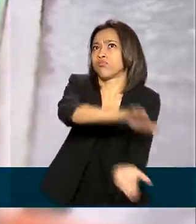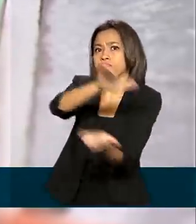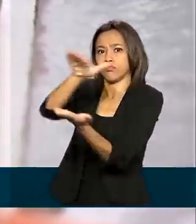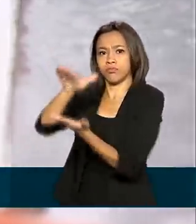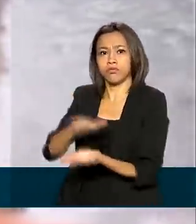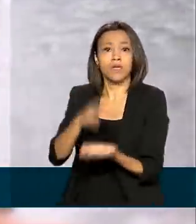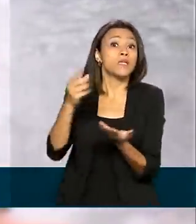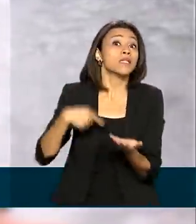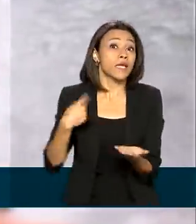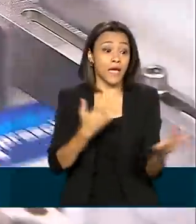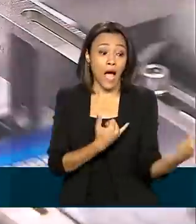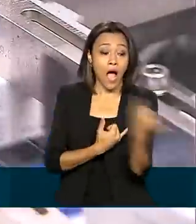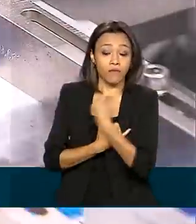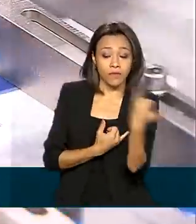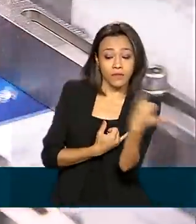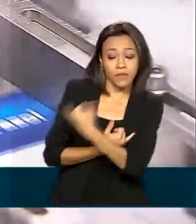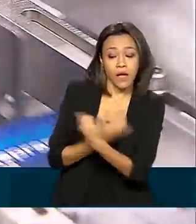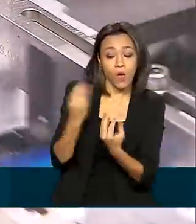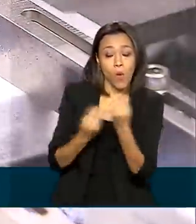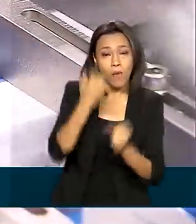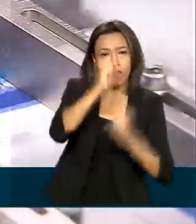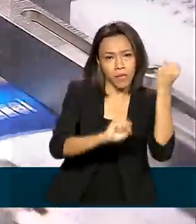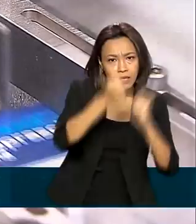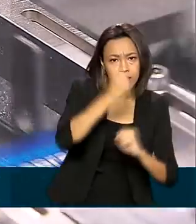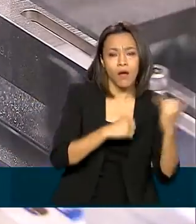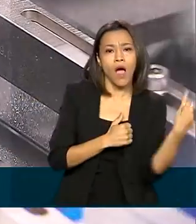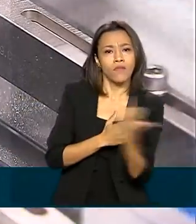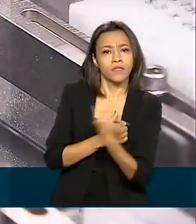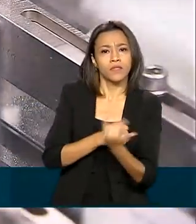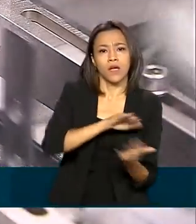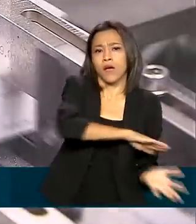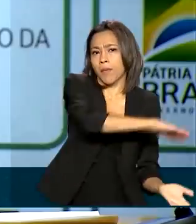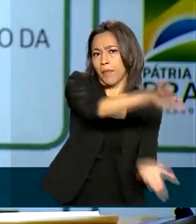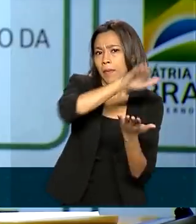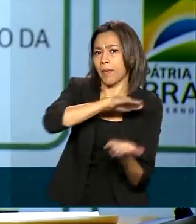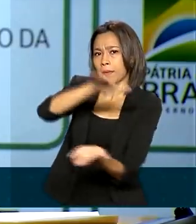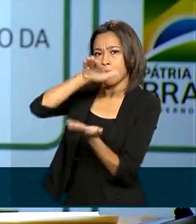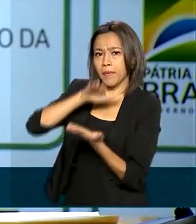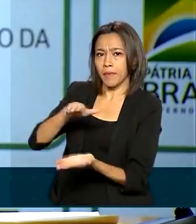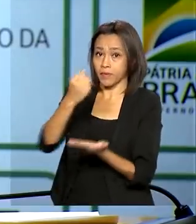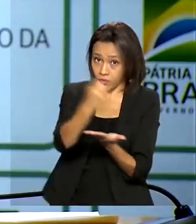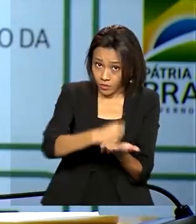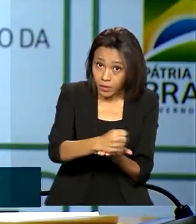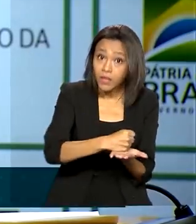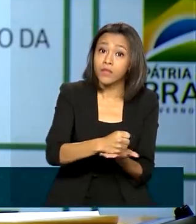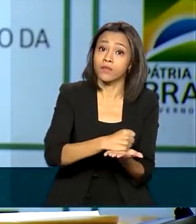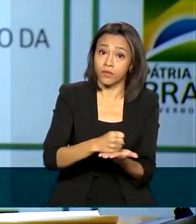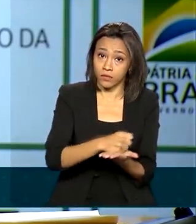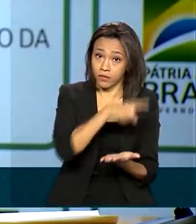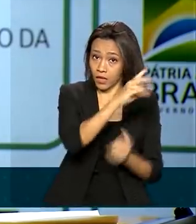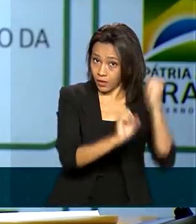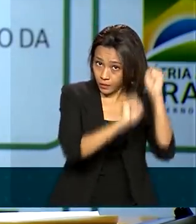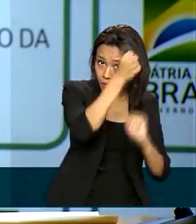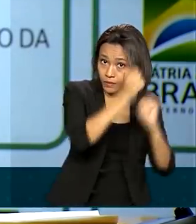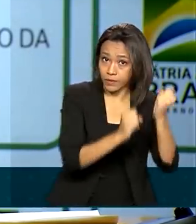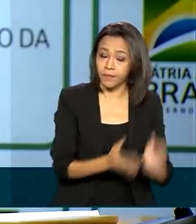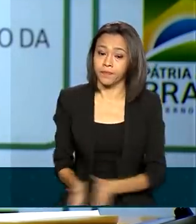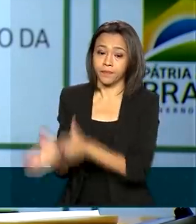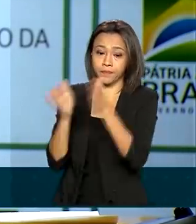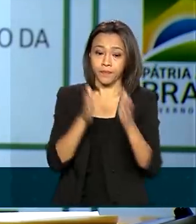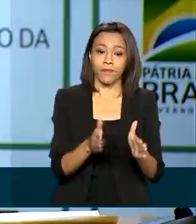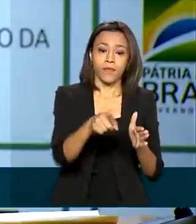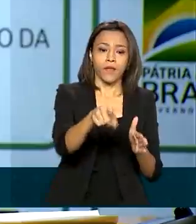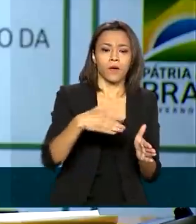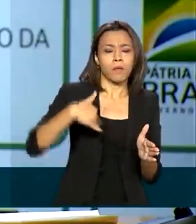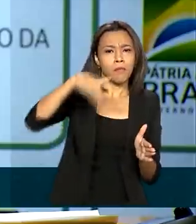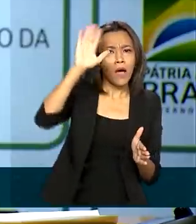sobre a fabricação, importação e distribuição dos medicamentos. A partir dos dados que são ofertados, mais os